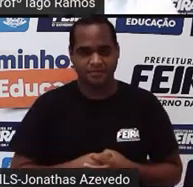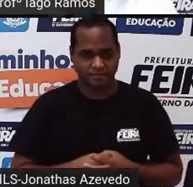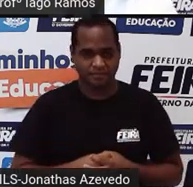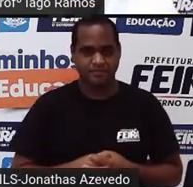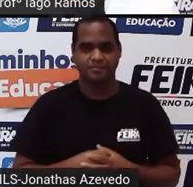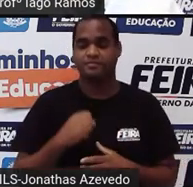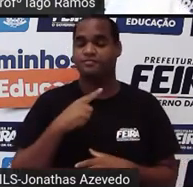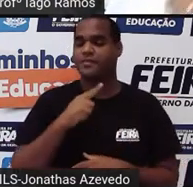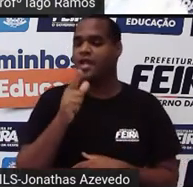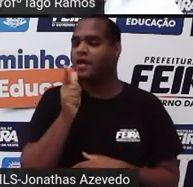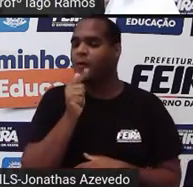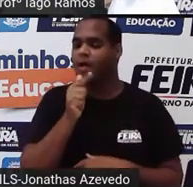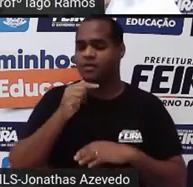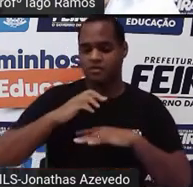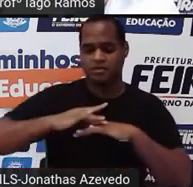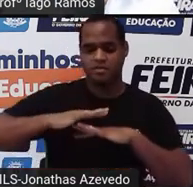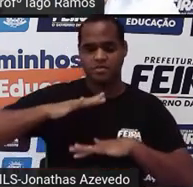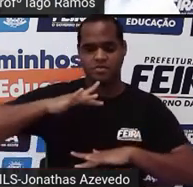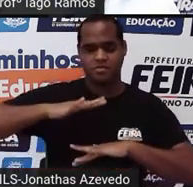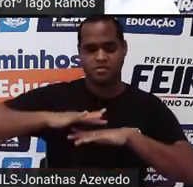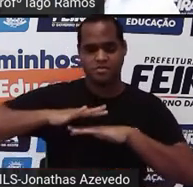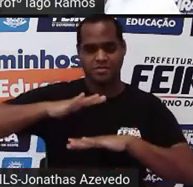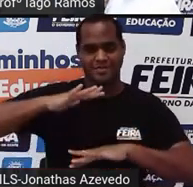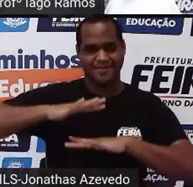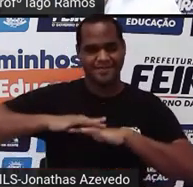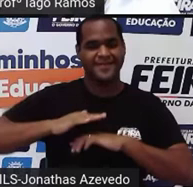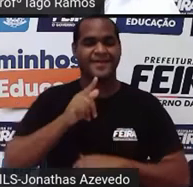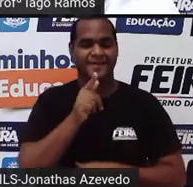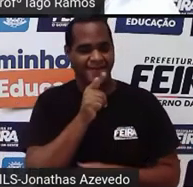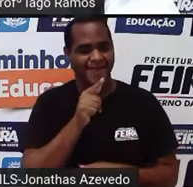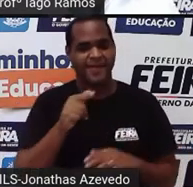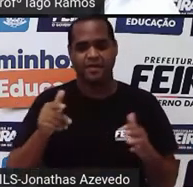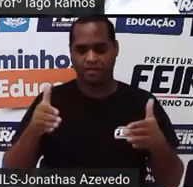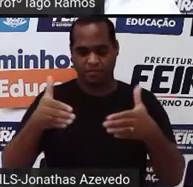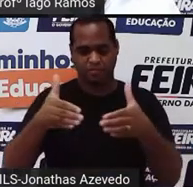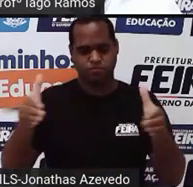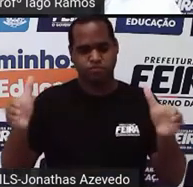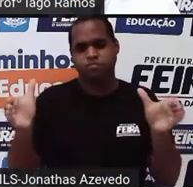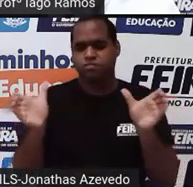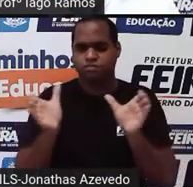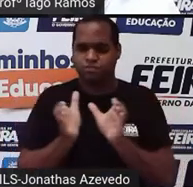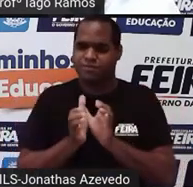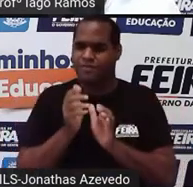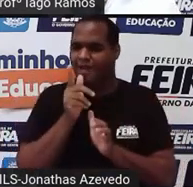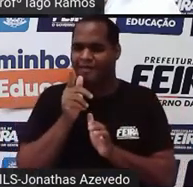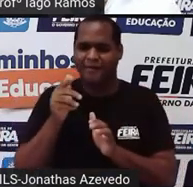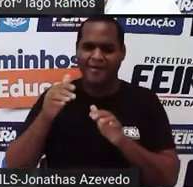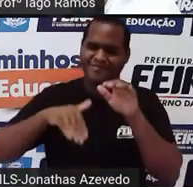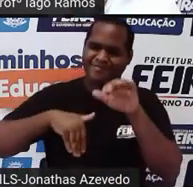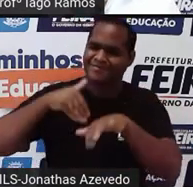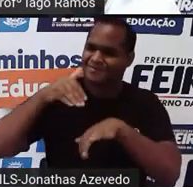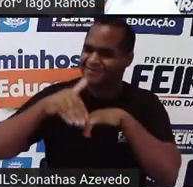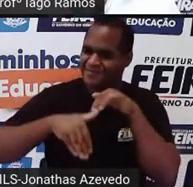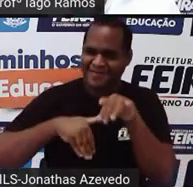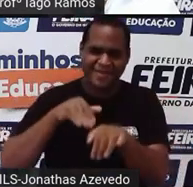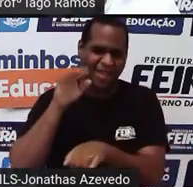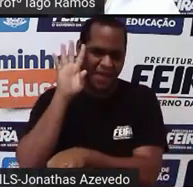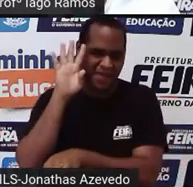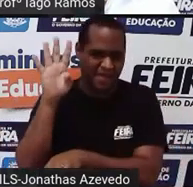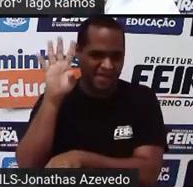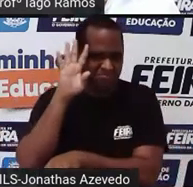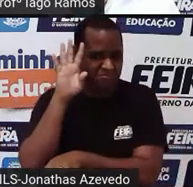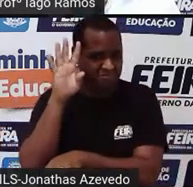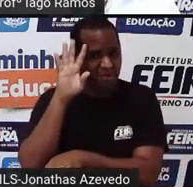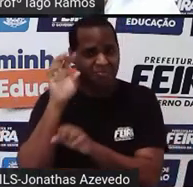recipiente, dentro desse recipiente tem água, certo? Quem sabe você possa imaginar que esse